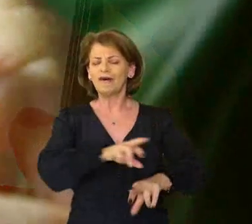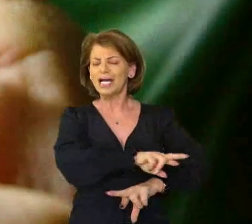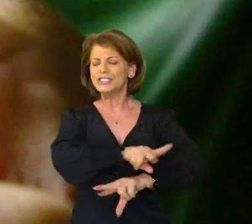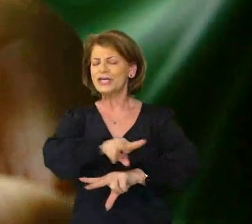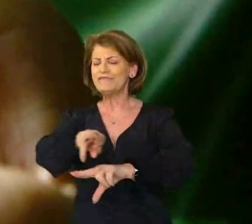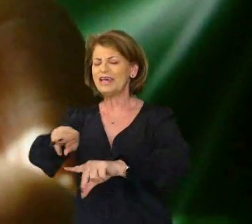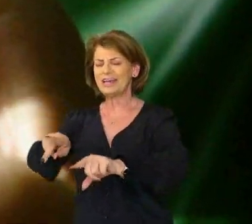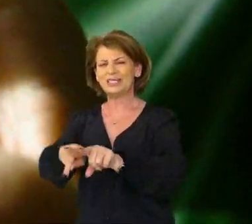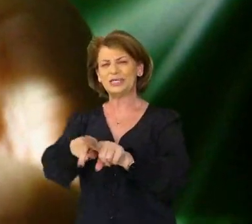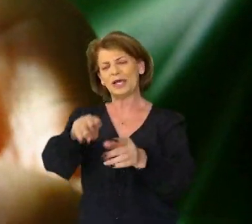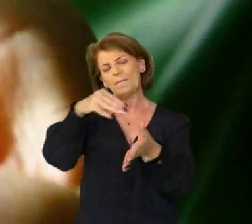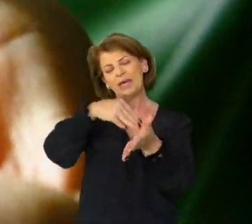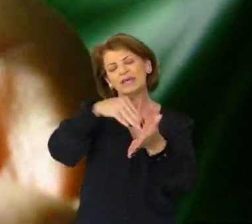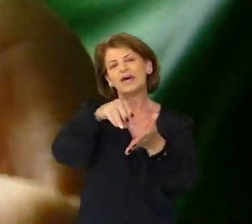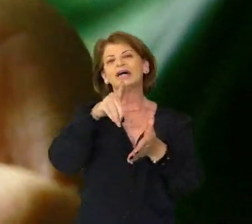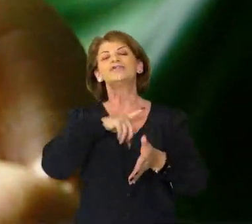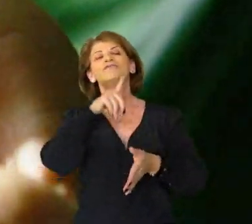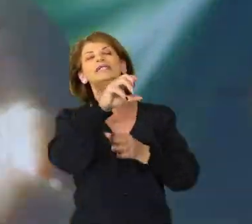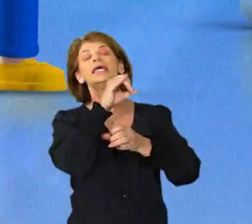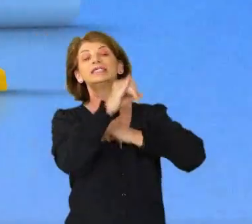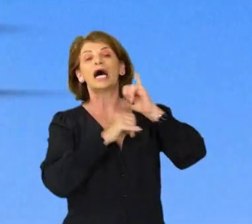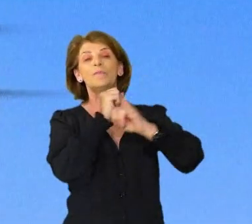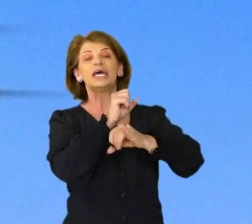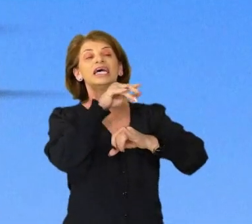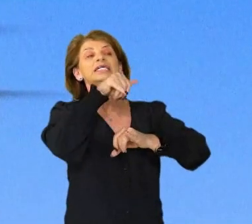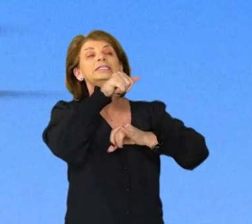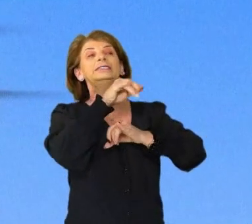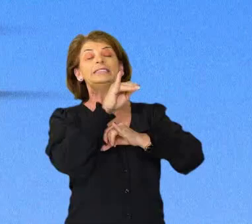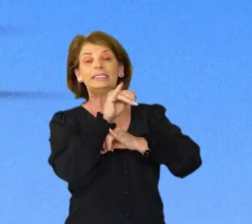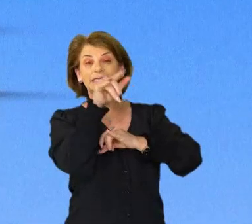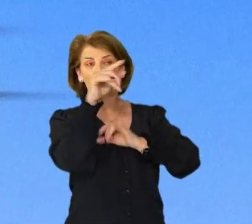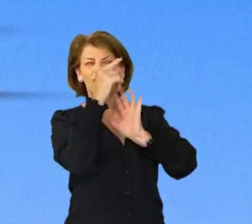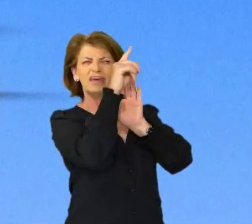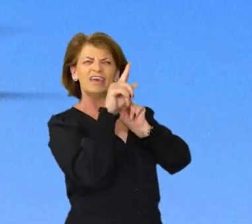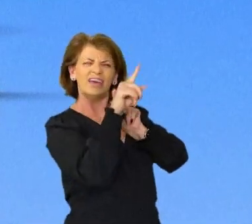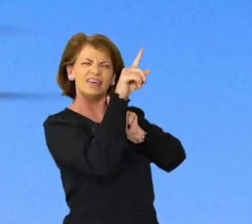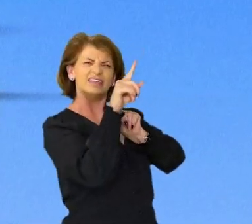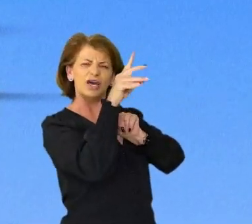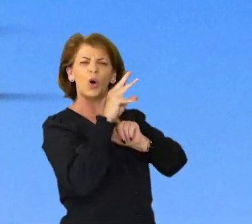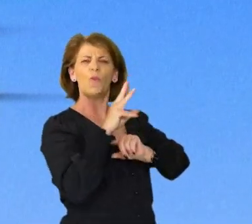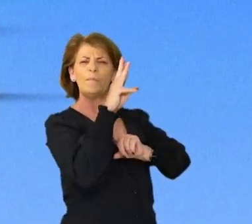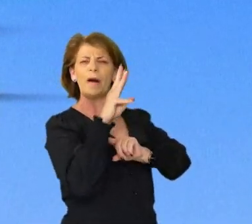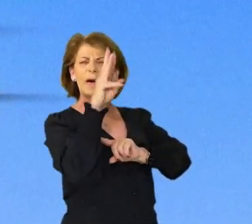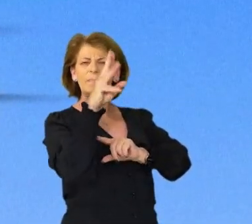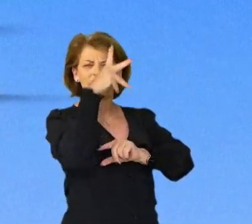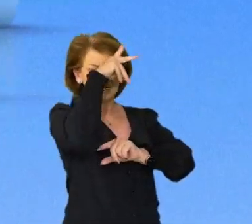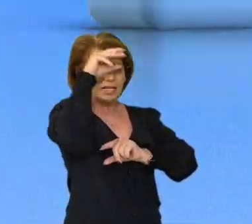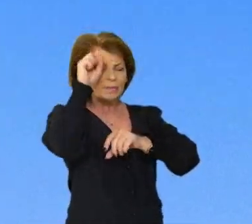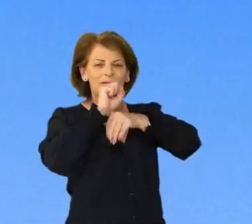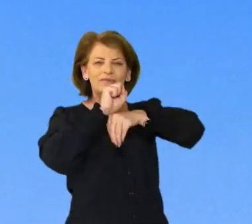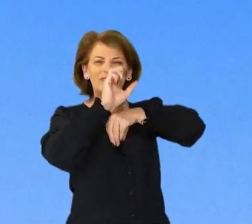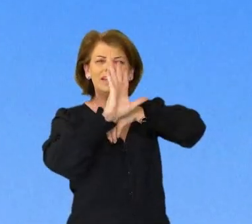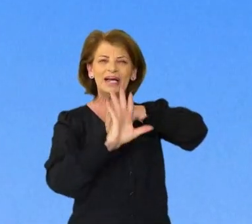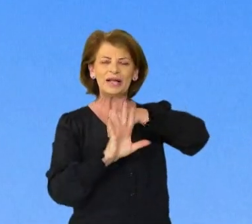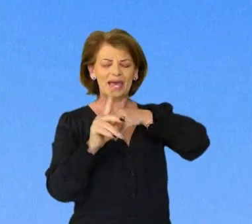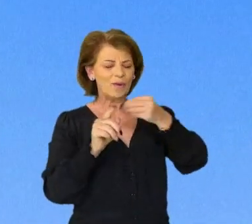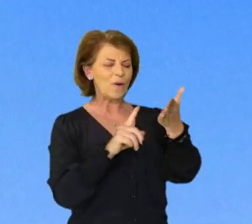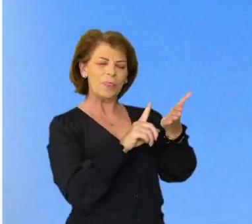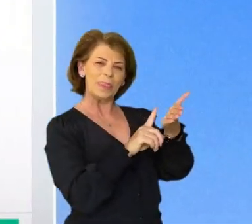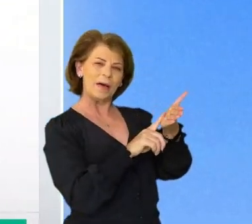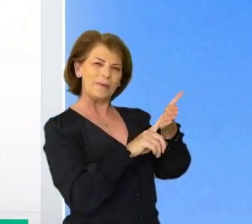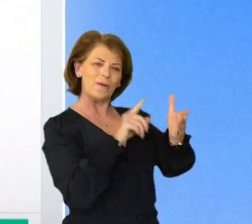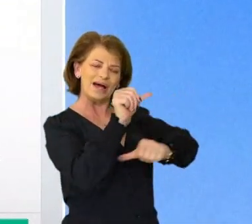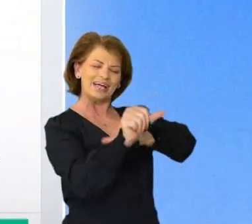em dezenas de setores e secretarias. Baixe o aplicativo CIS Cidadão ou entre nos serviços online no site da Prefeitura.